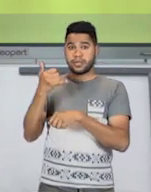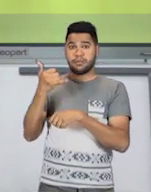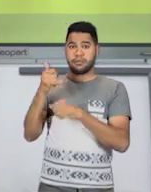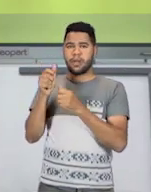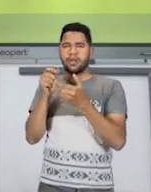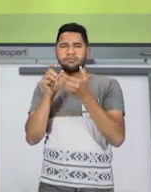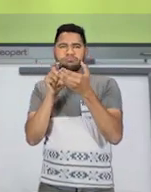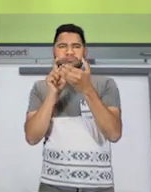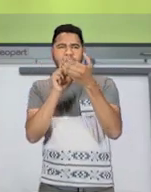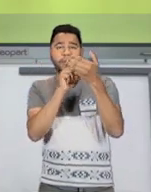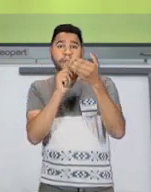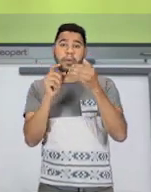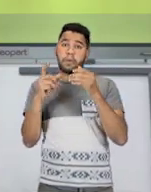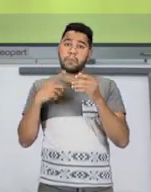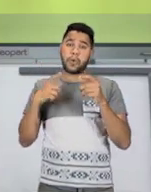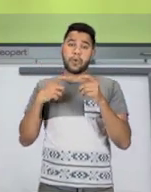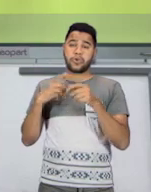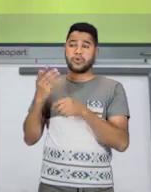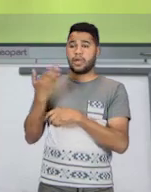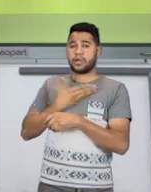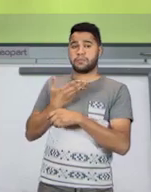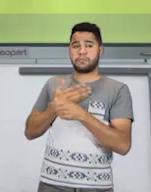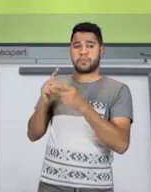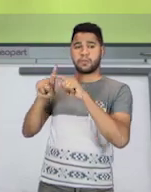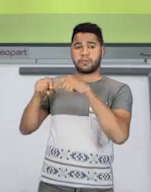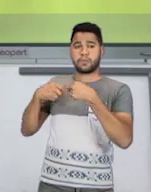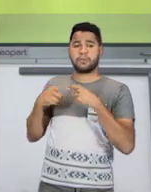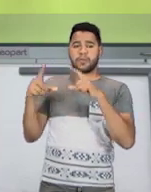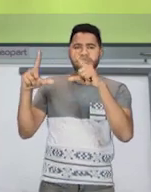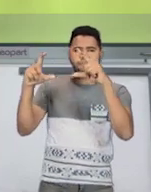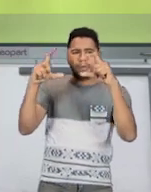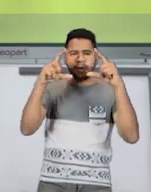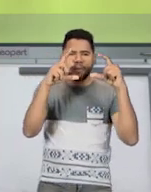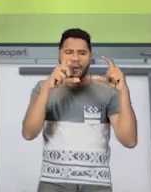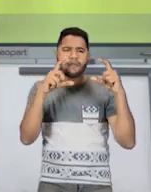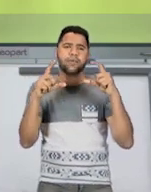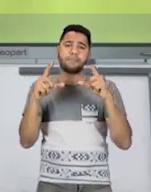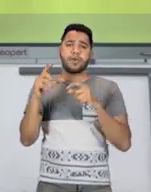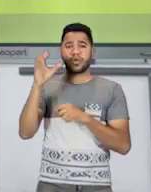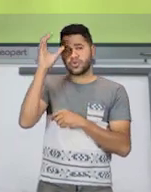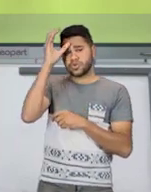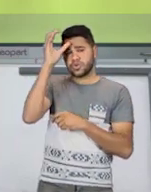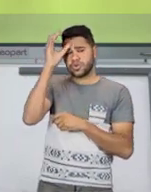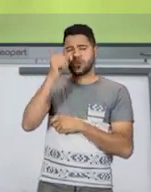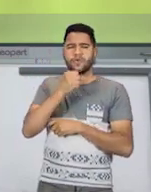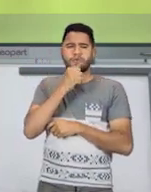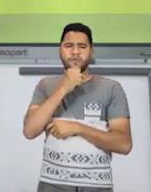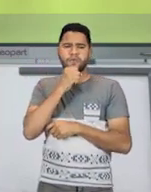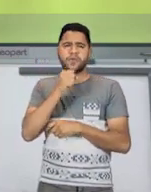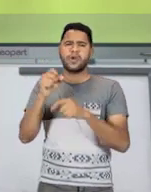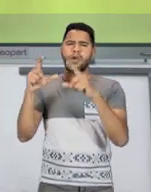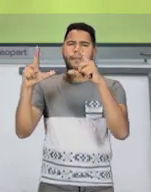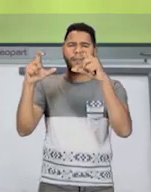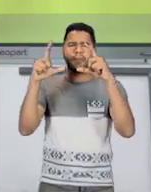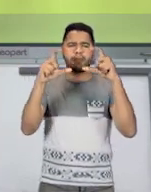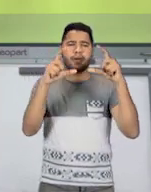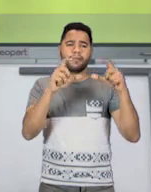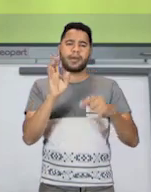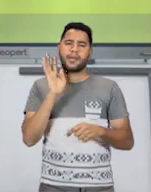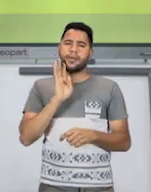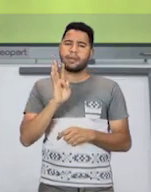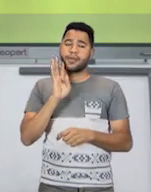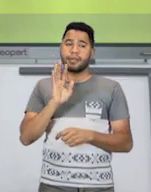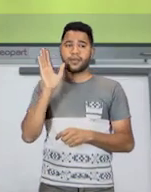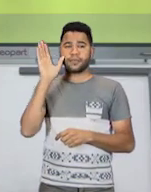pode pegar uma câmera emprestada com alguém, alguma tia, a voz, e fazer muitas fotos legais.